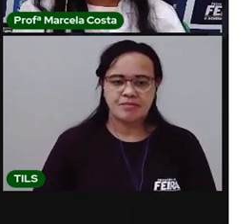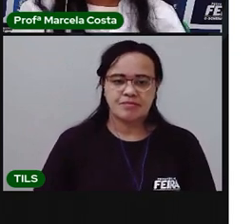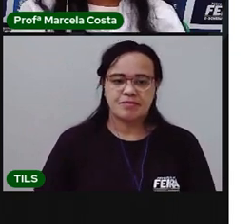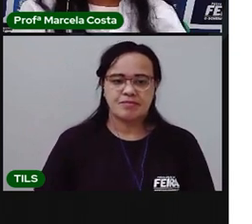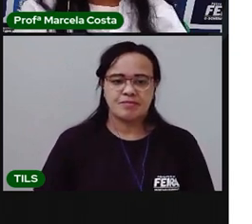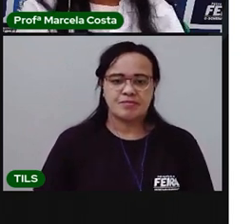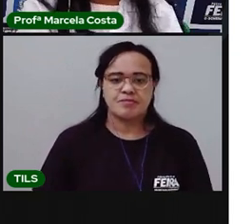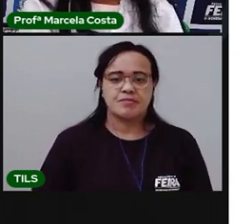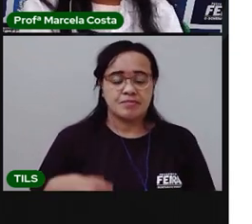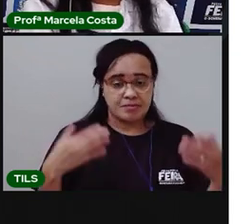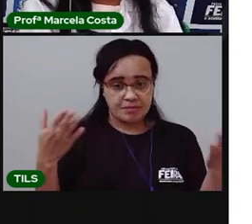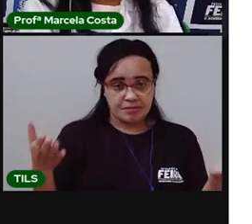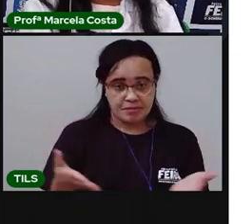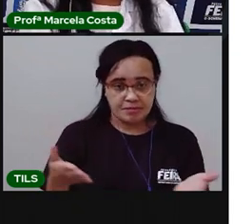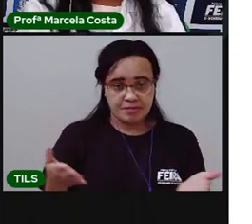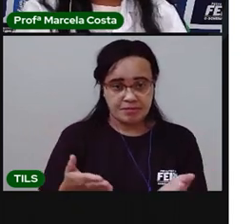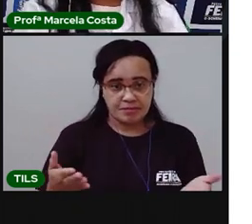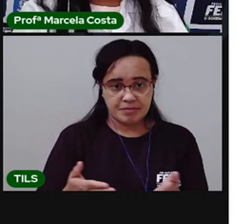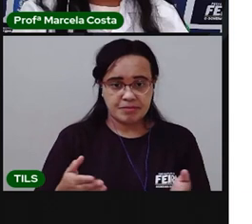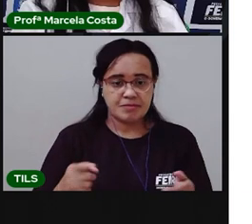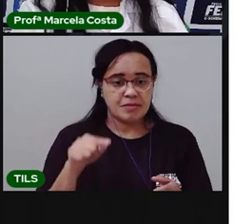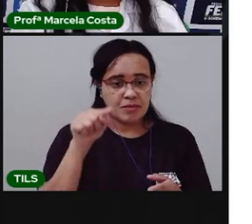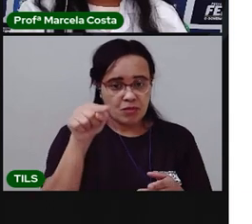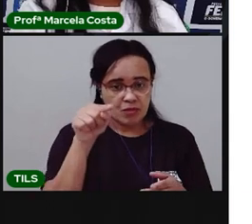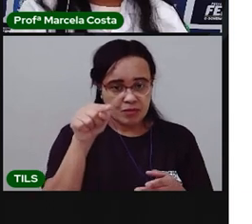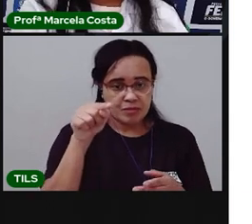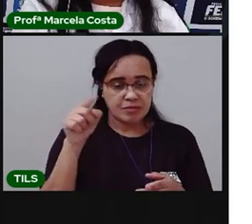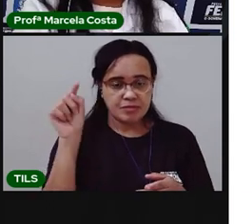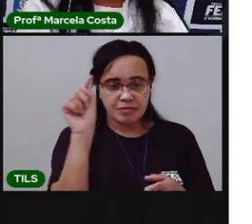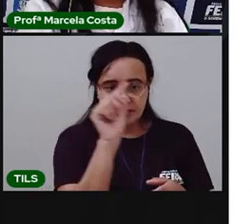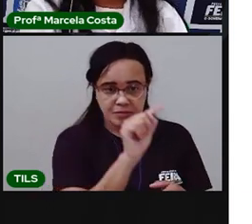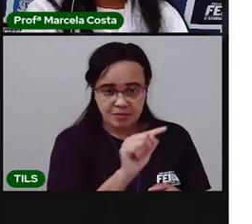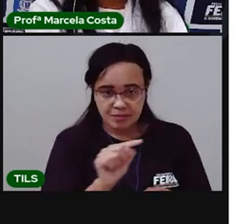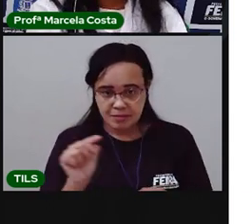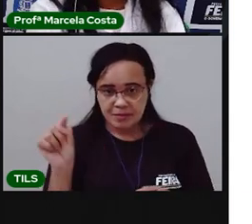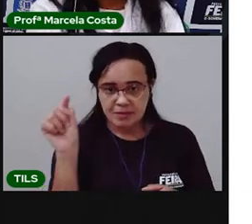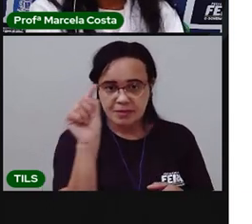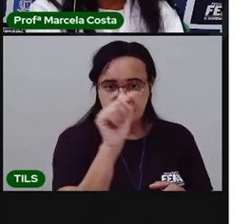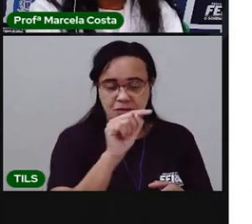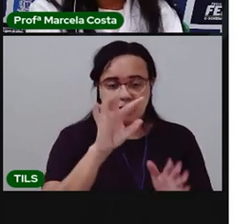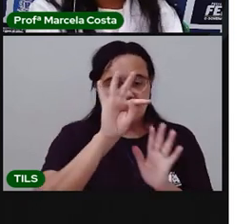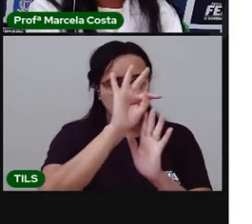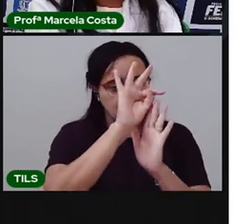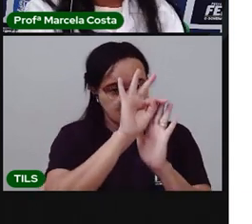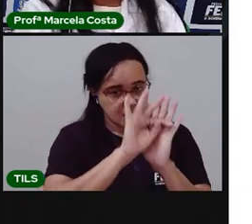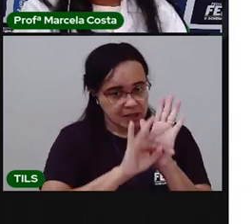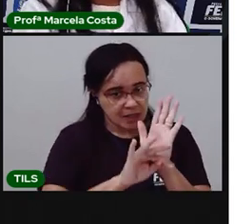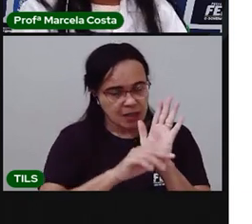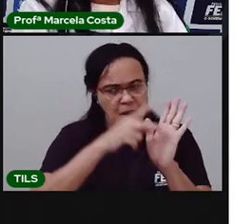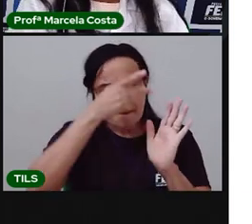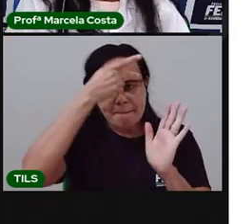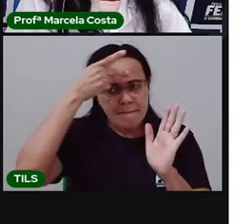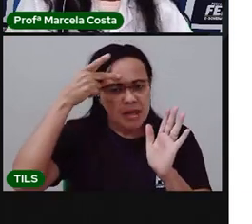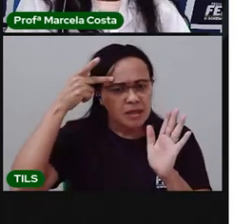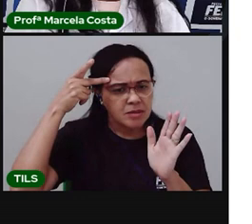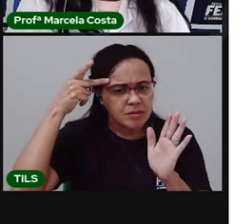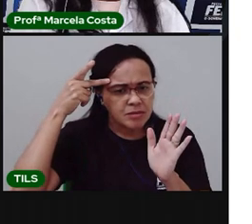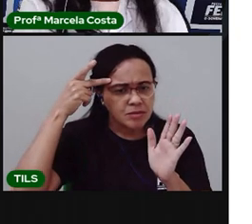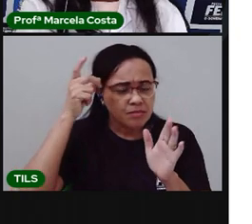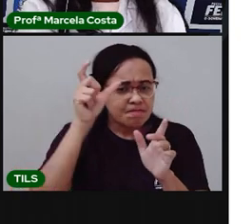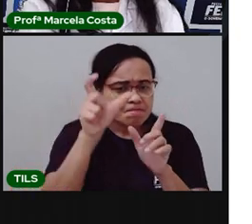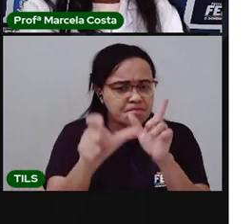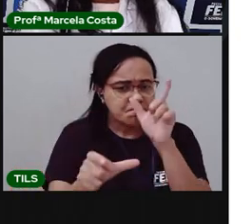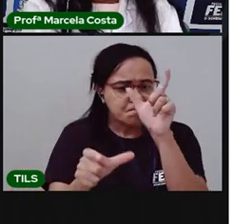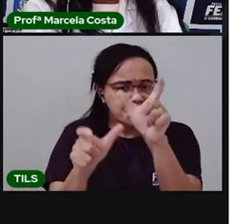Agora, você vai circular no texto o nome das pessoas. que